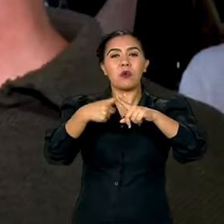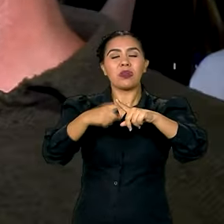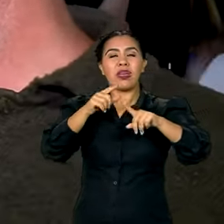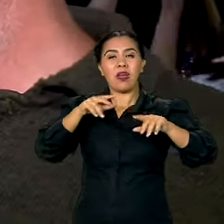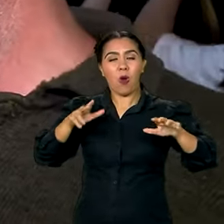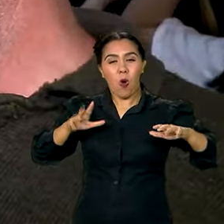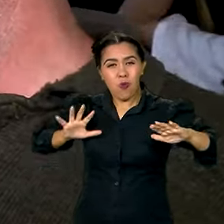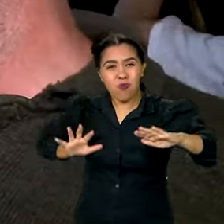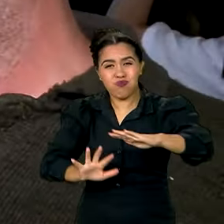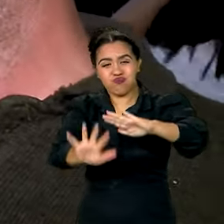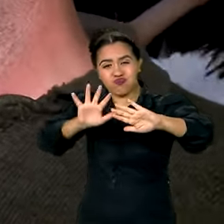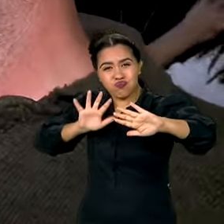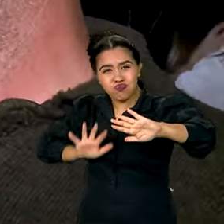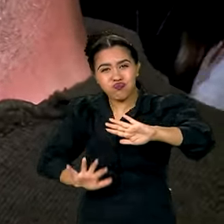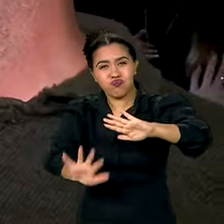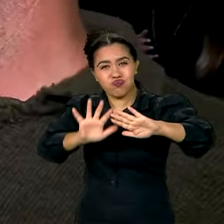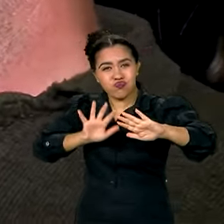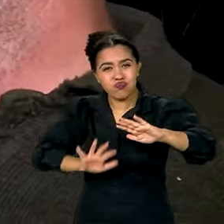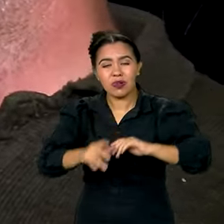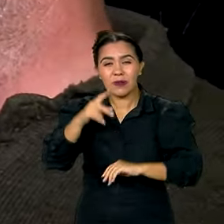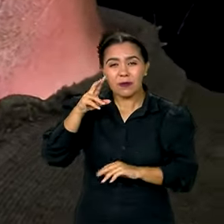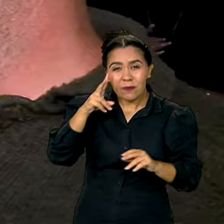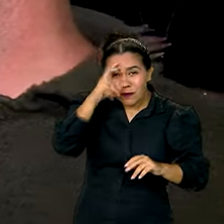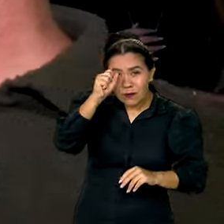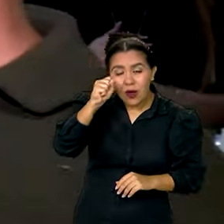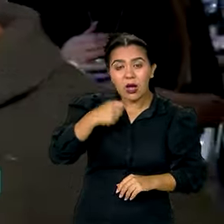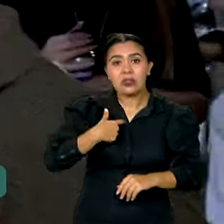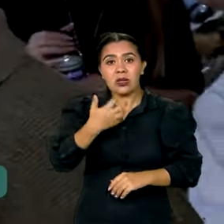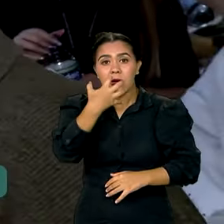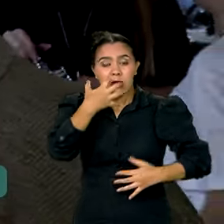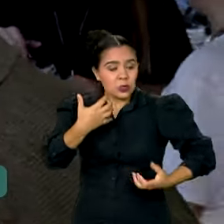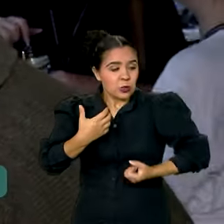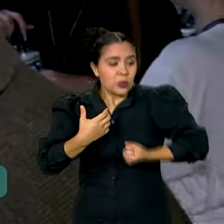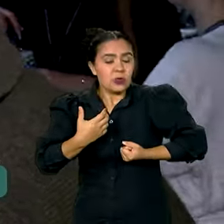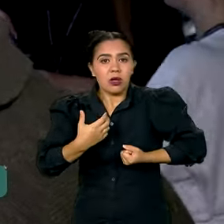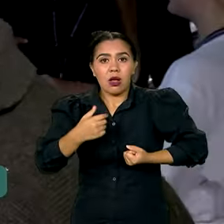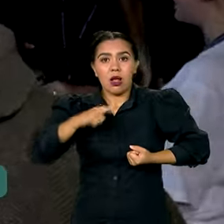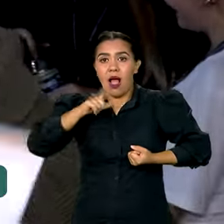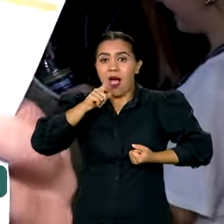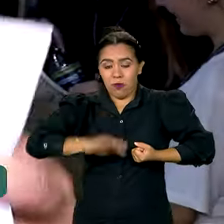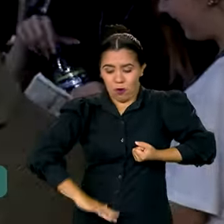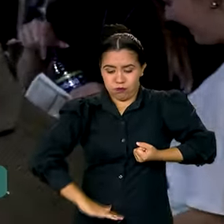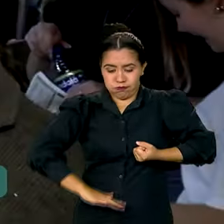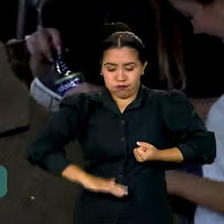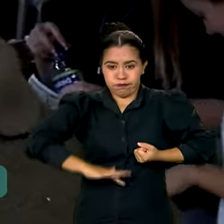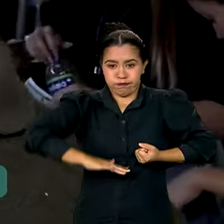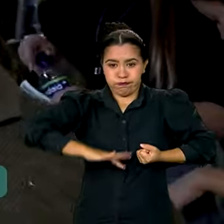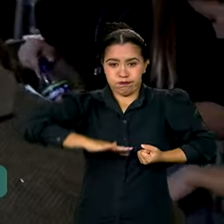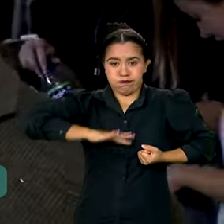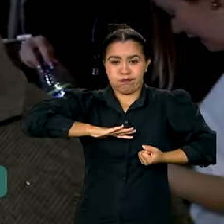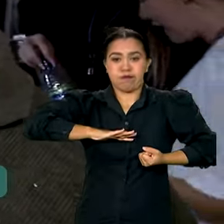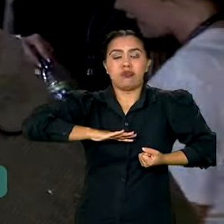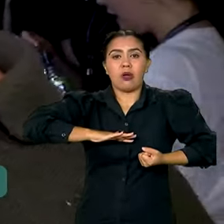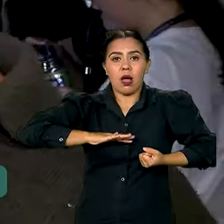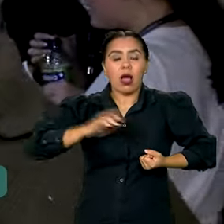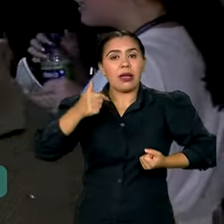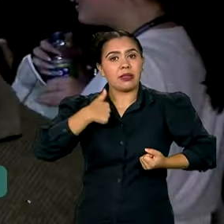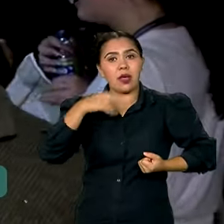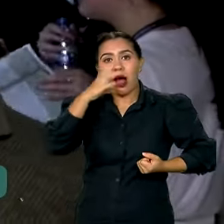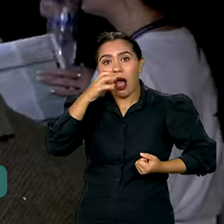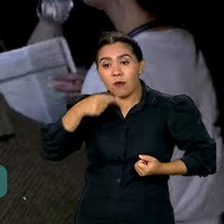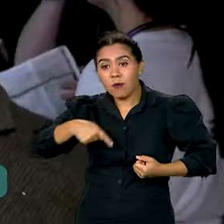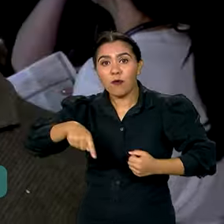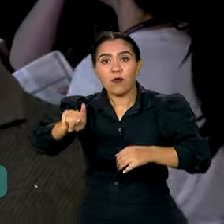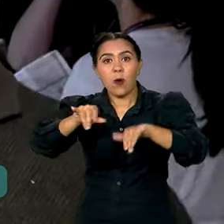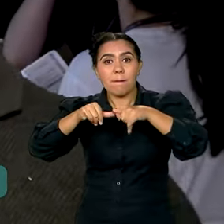cachorros, para eles não irem embora com a água. Então, quando eu me dei por conta, a água estava no meu peito já. Então, eu fui até o supermercado, que era o lugar